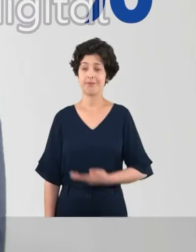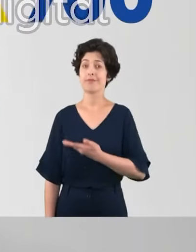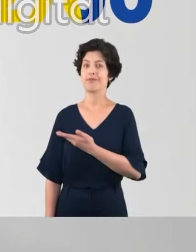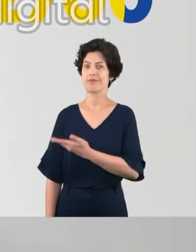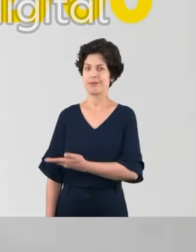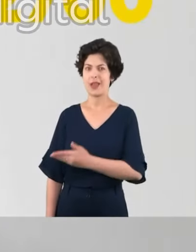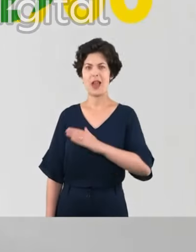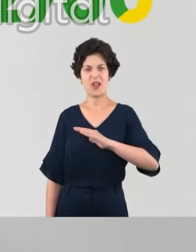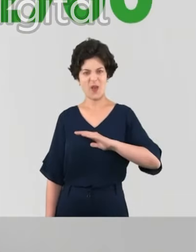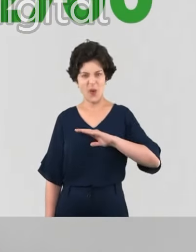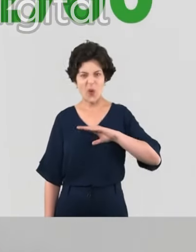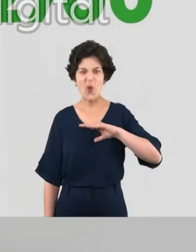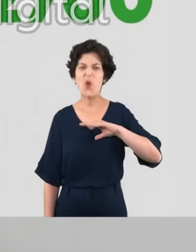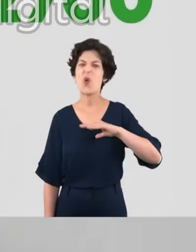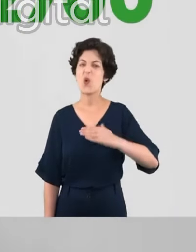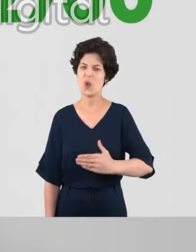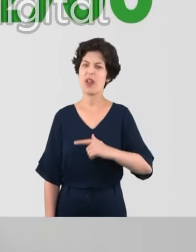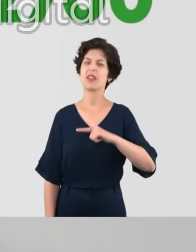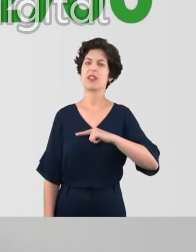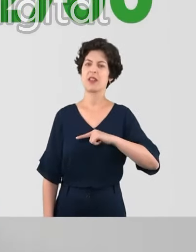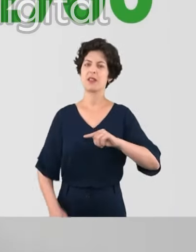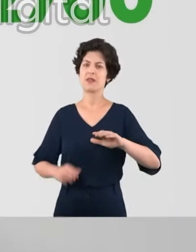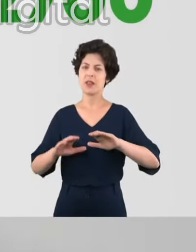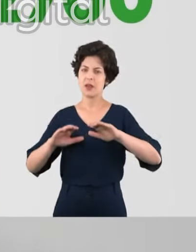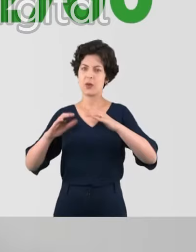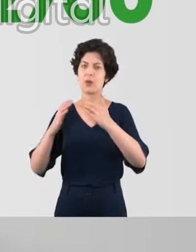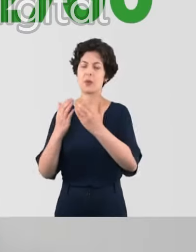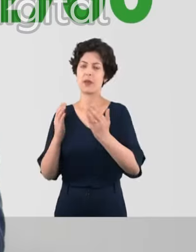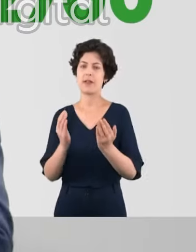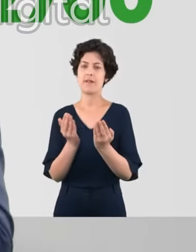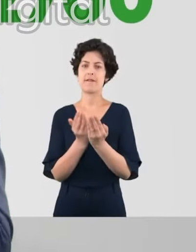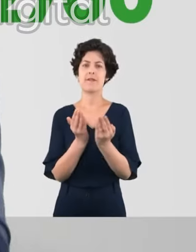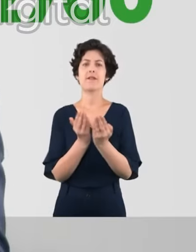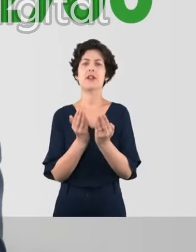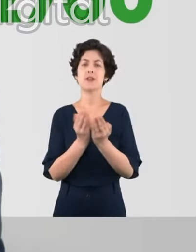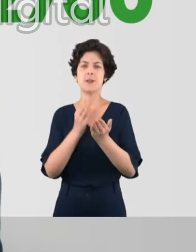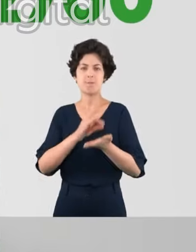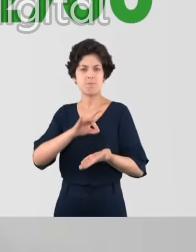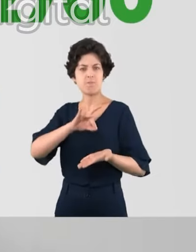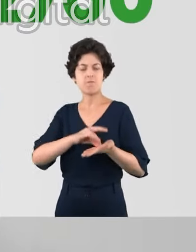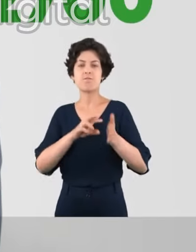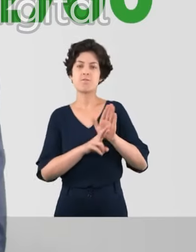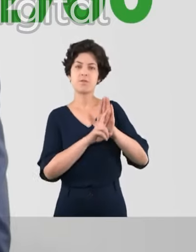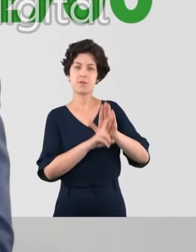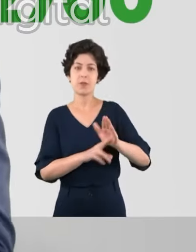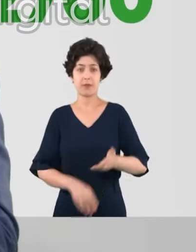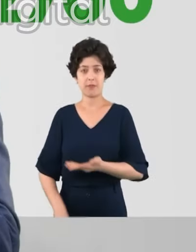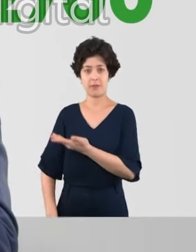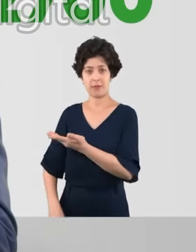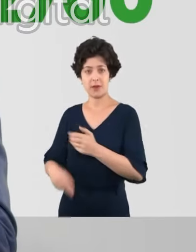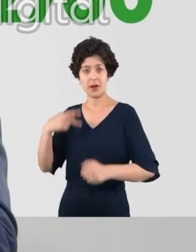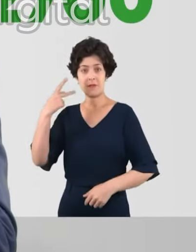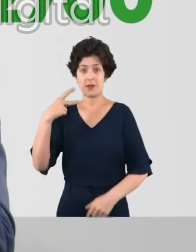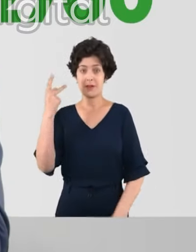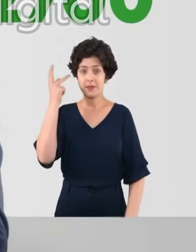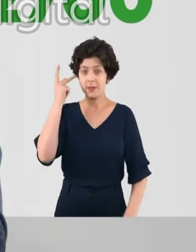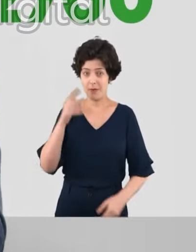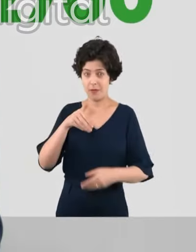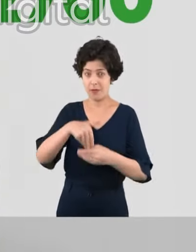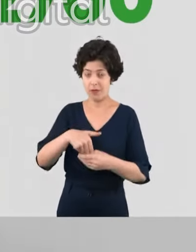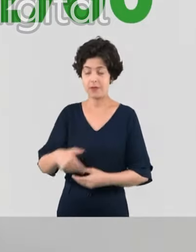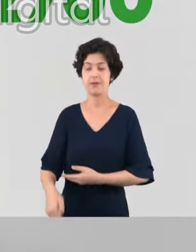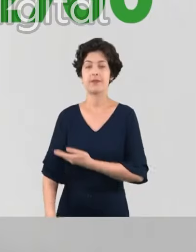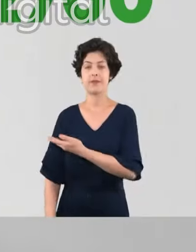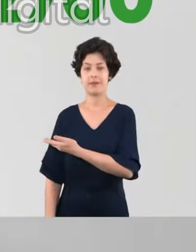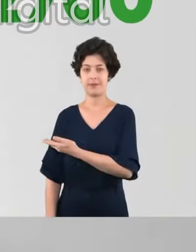Roberto Feliciano é corajoso e a comunidade evangélica será de verdade bem representada. Para a vereadora em São Paulo, vote